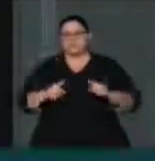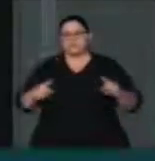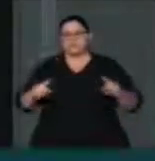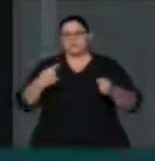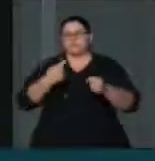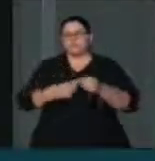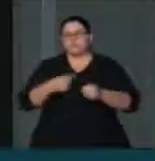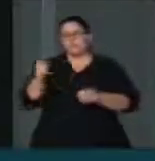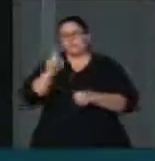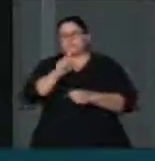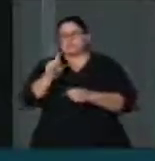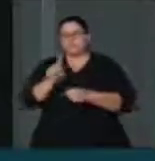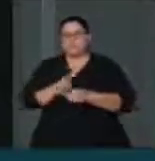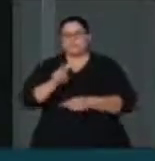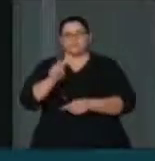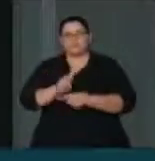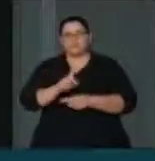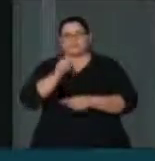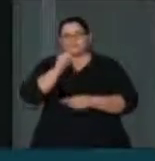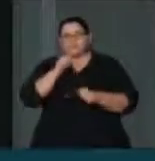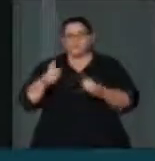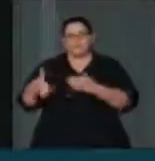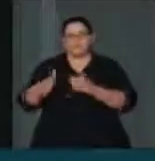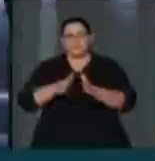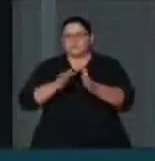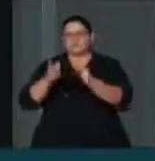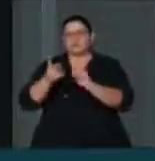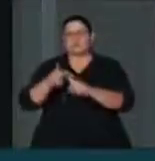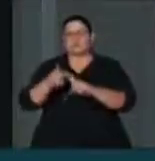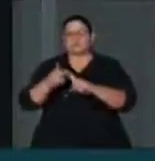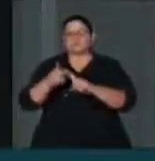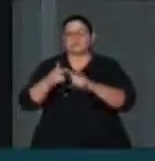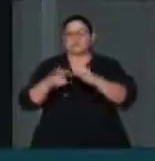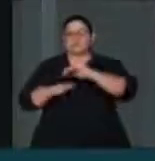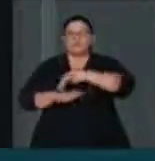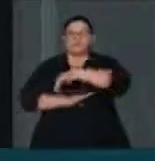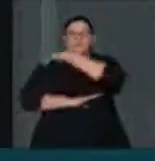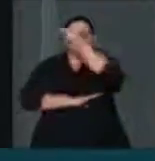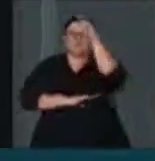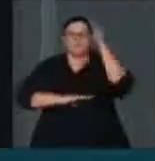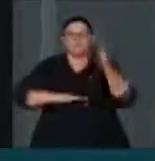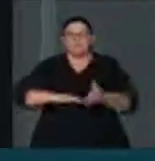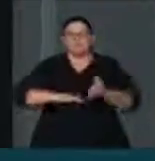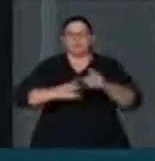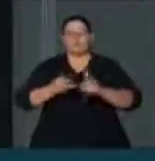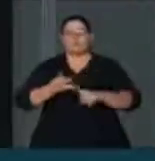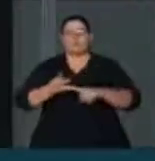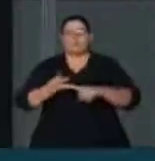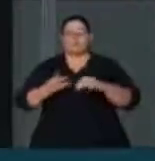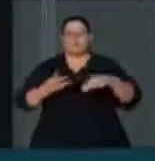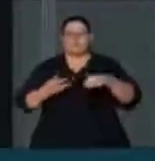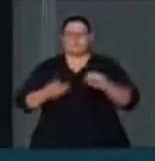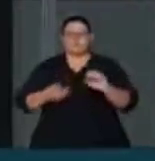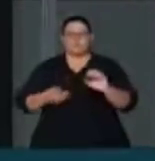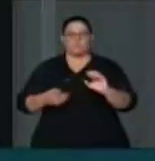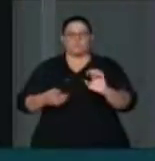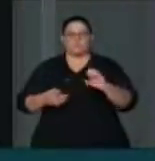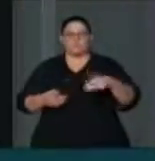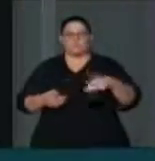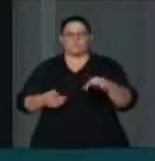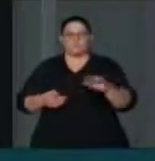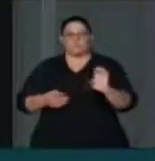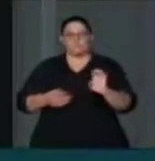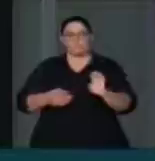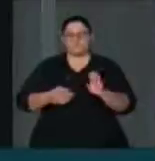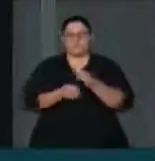preservam os rios, não preservam as nascentes, os topos de morro. Às vezes faz uma conta errada de uma matemática, que eu não sei